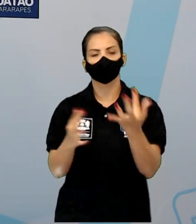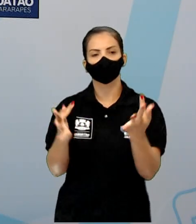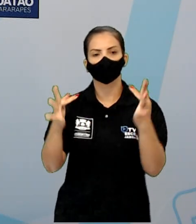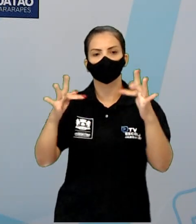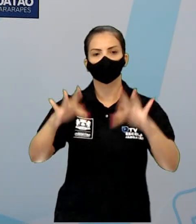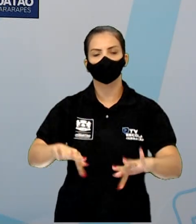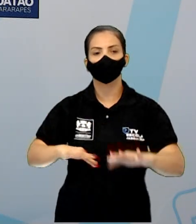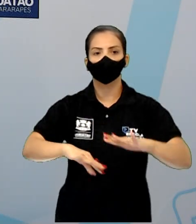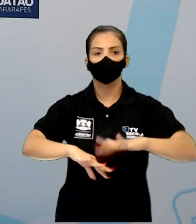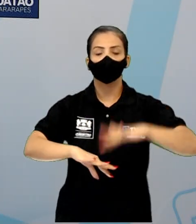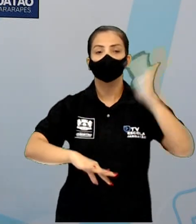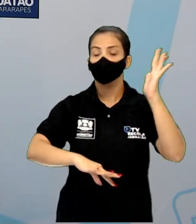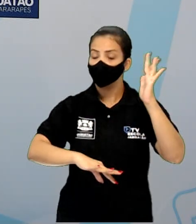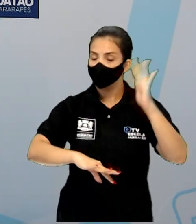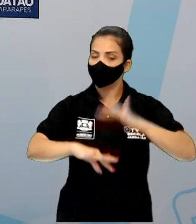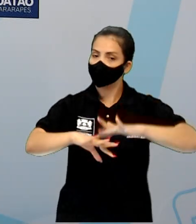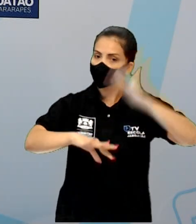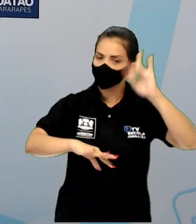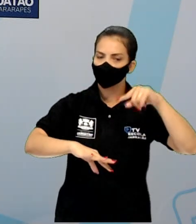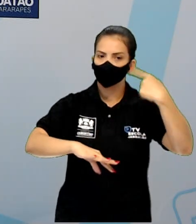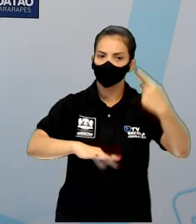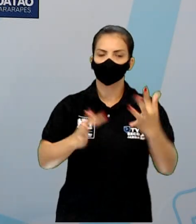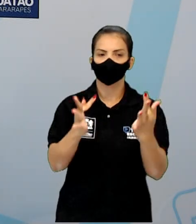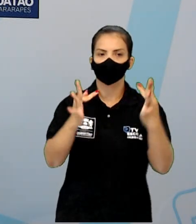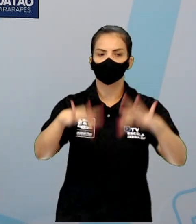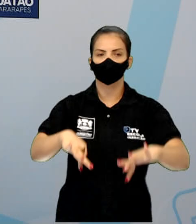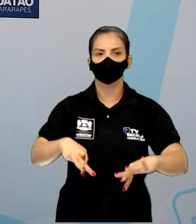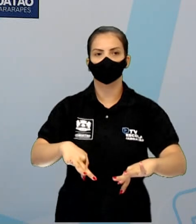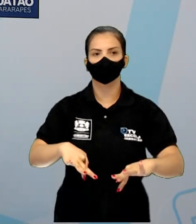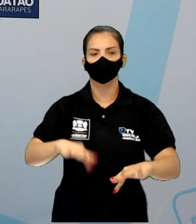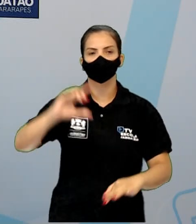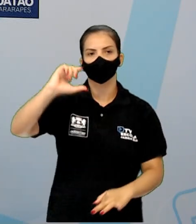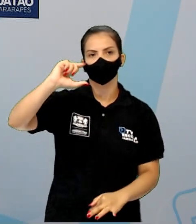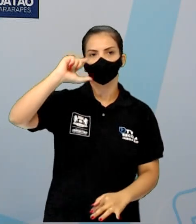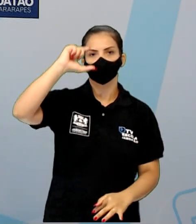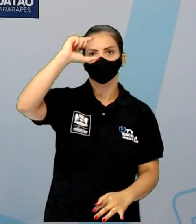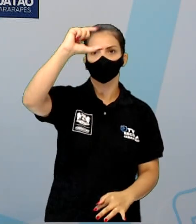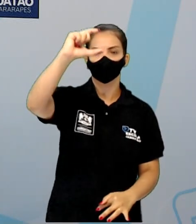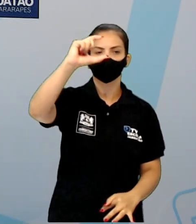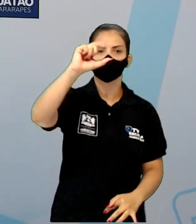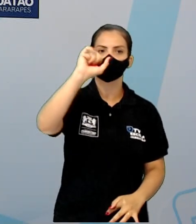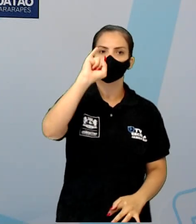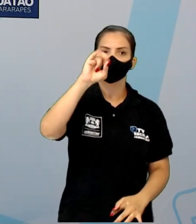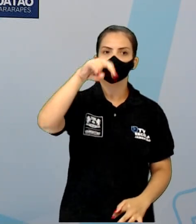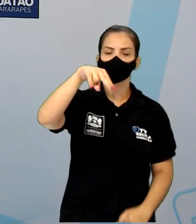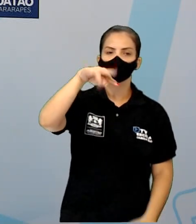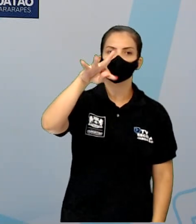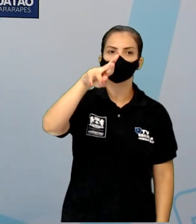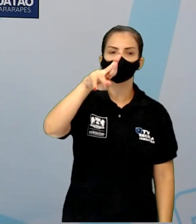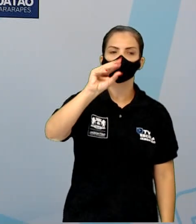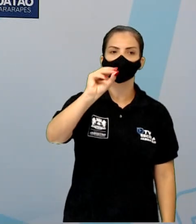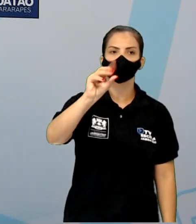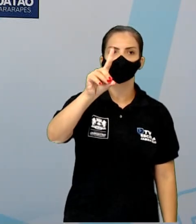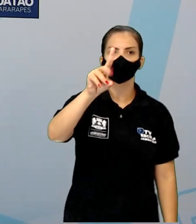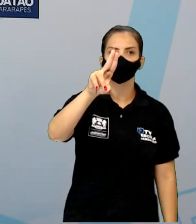Onde é que está a introdução? Claro, né? A introdução é toda essa parte aqui inicial, né?